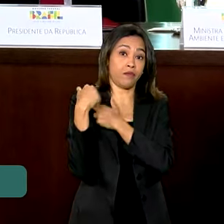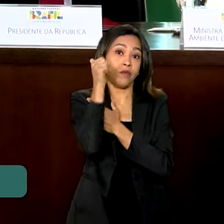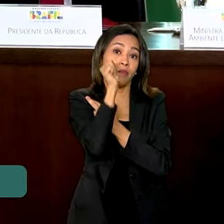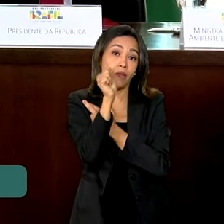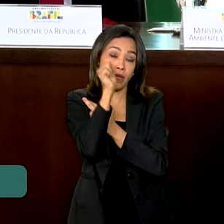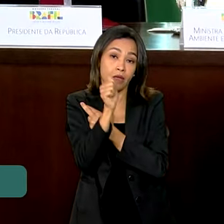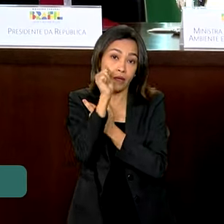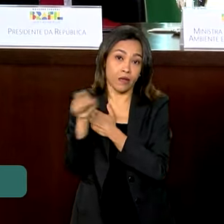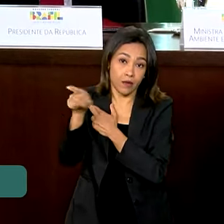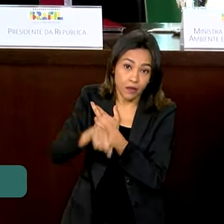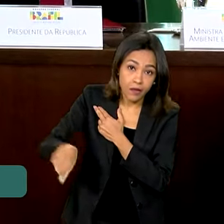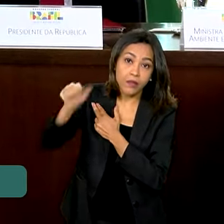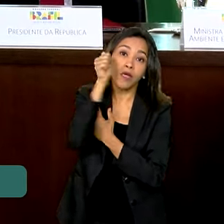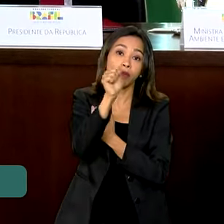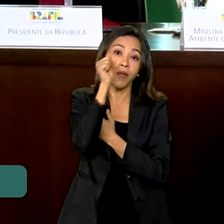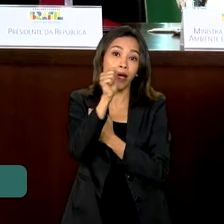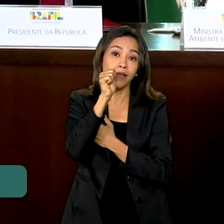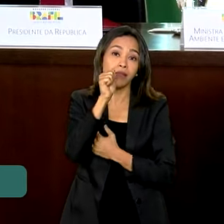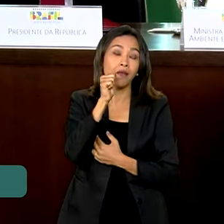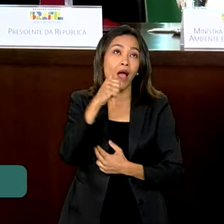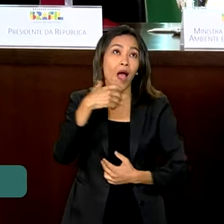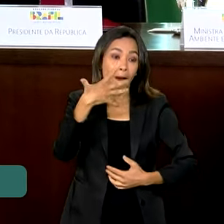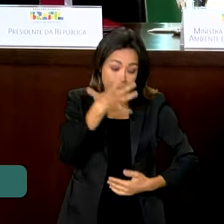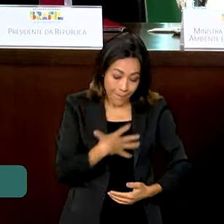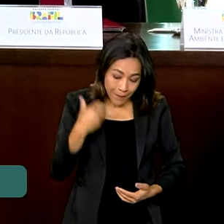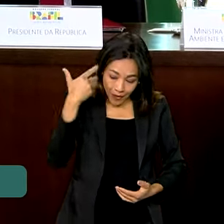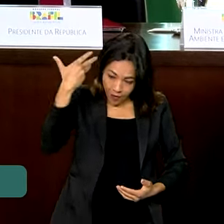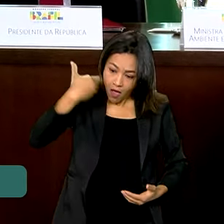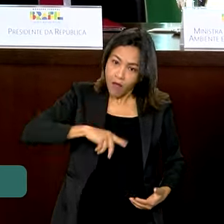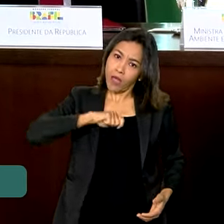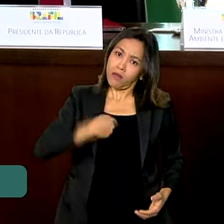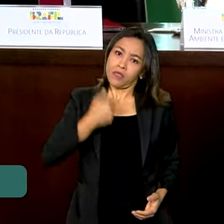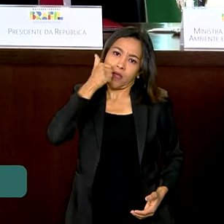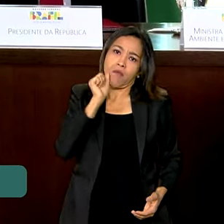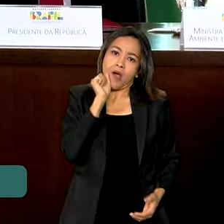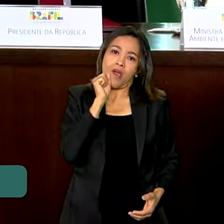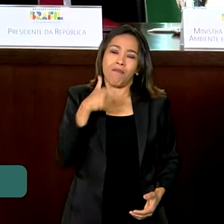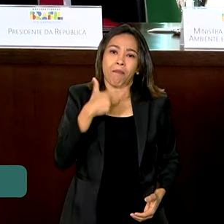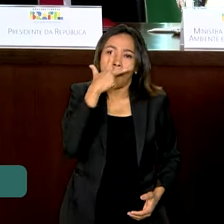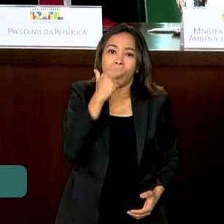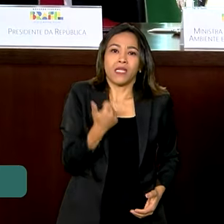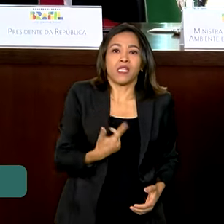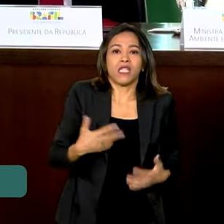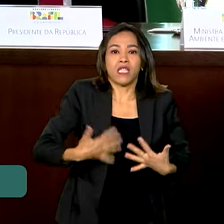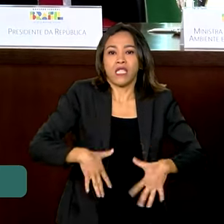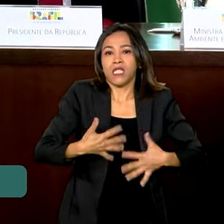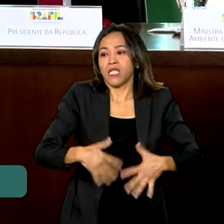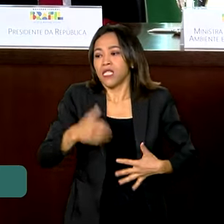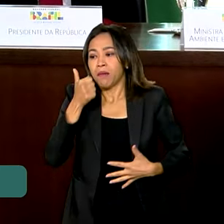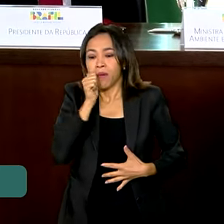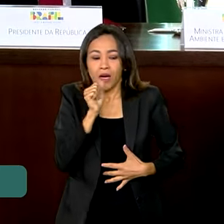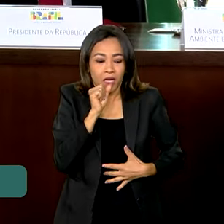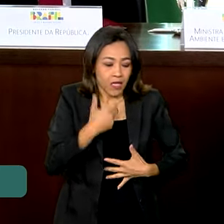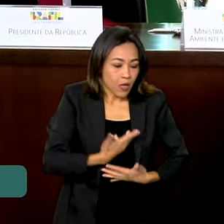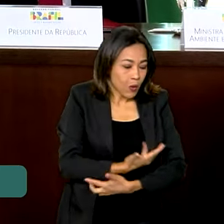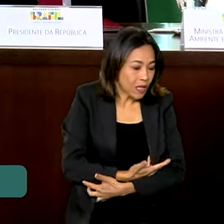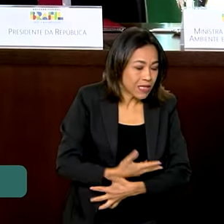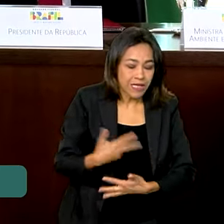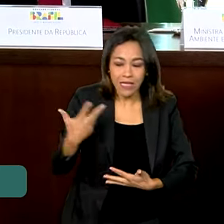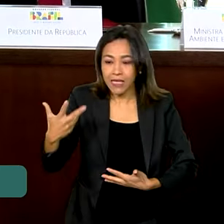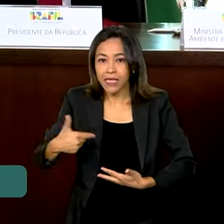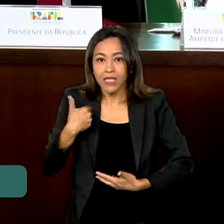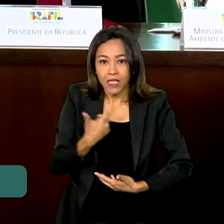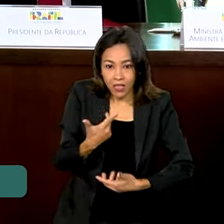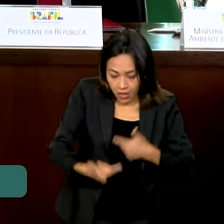mulheres, quando optam por ser mãe, elas são punidas no seu tempo de entrega dos